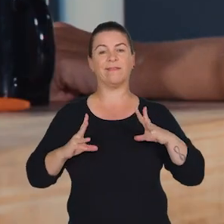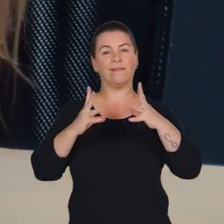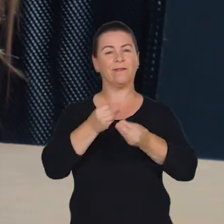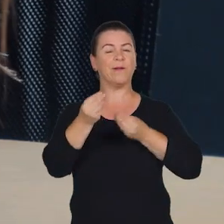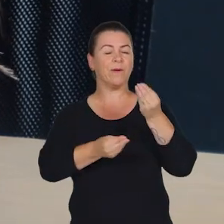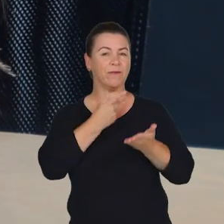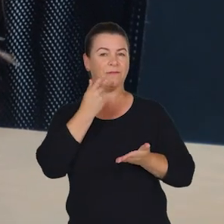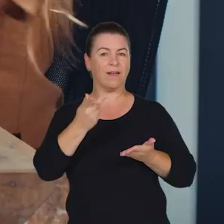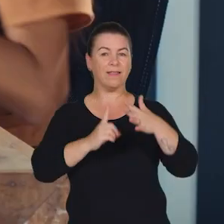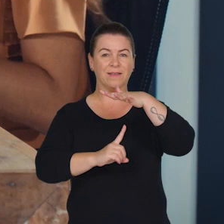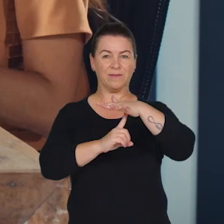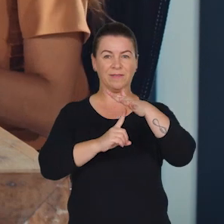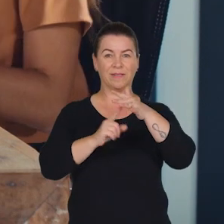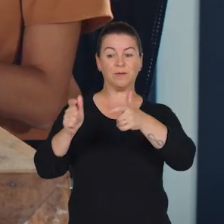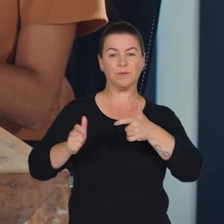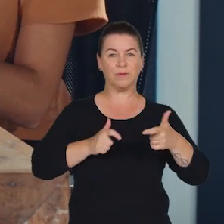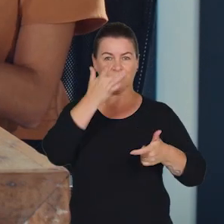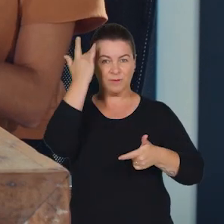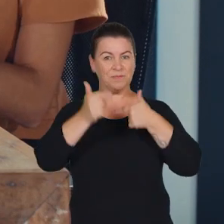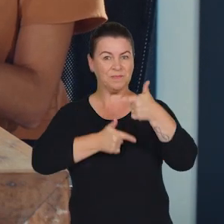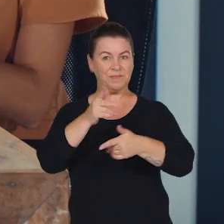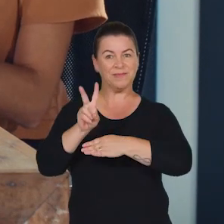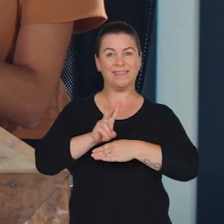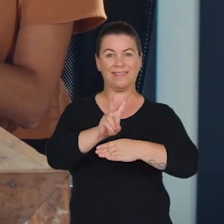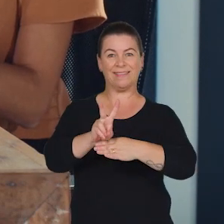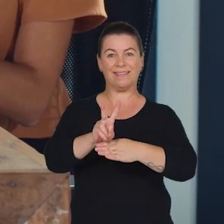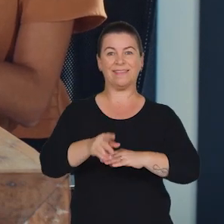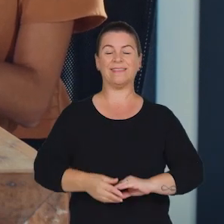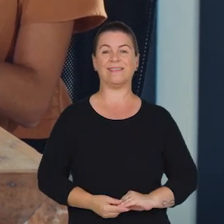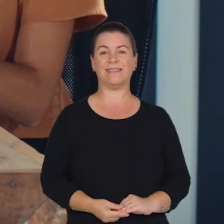tá com tudo! E como é que fala? Paraná, terra de gente que trabalha e cuida! terra